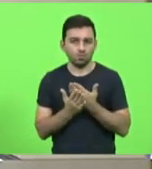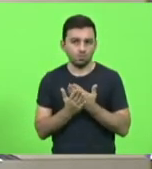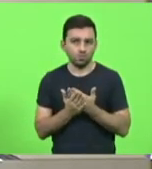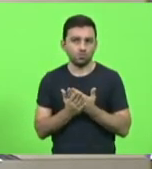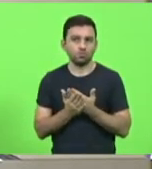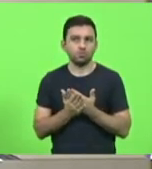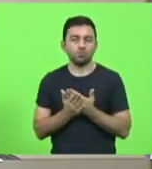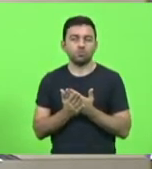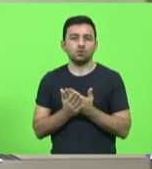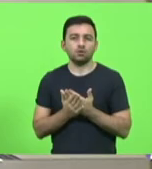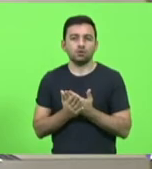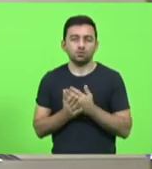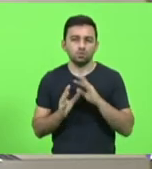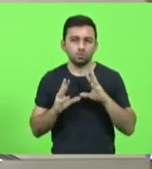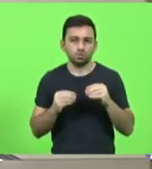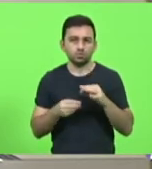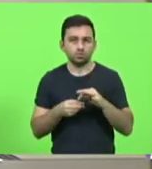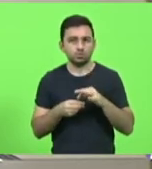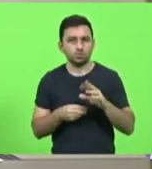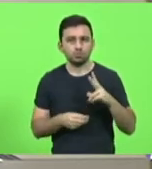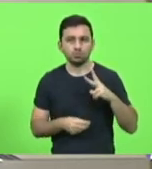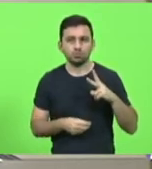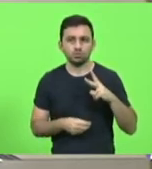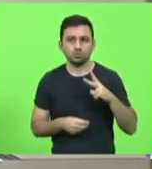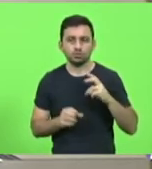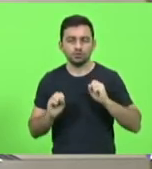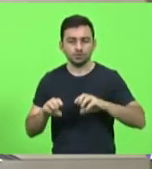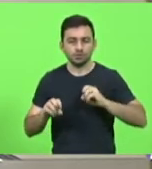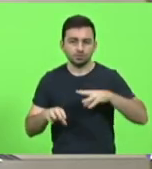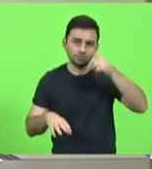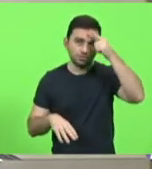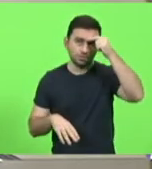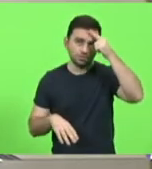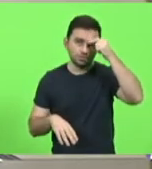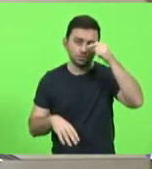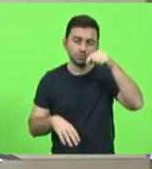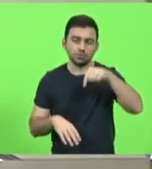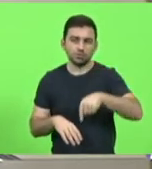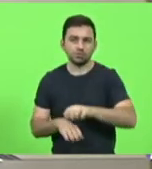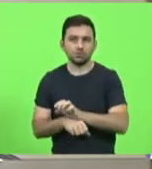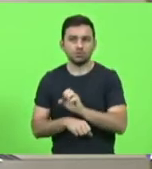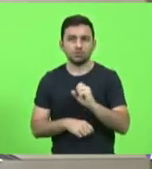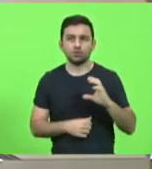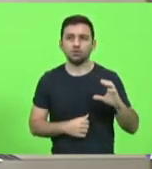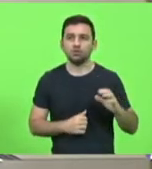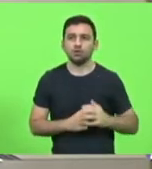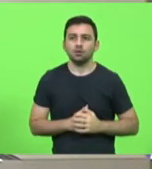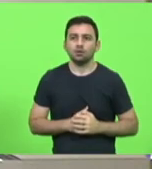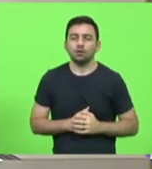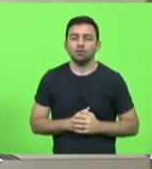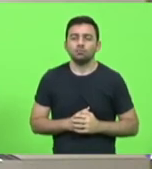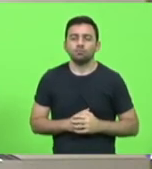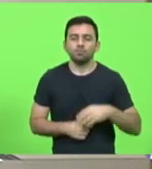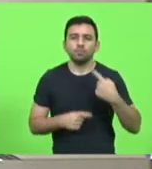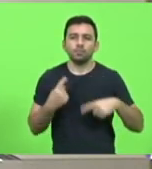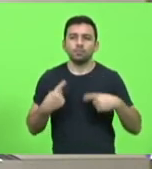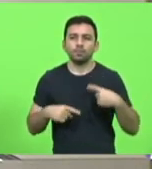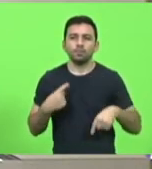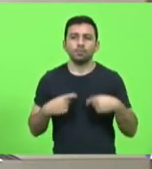nas instituições privadas de ensino superior no Estado de Santa Catarina. Em discussão,